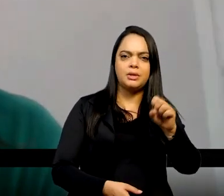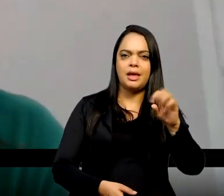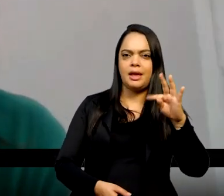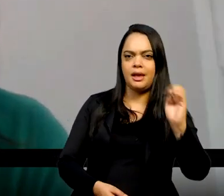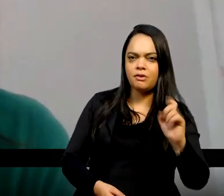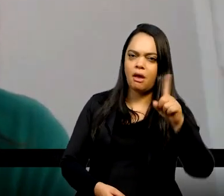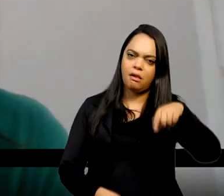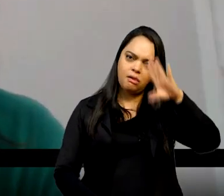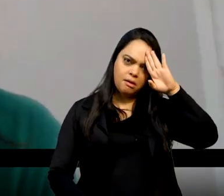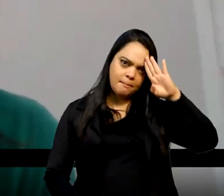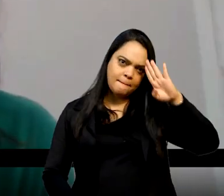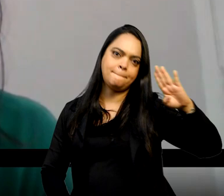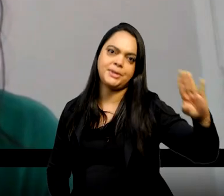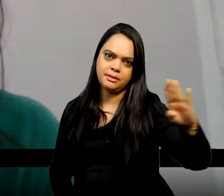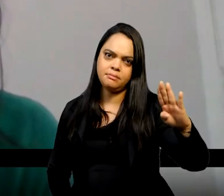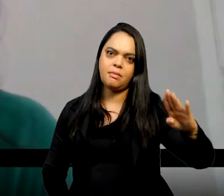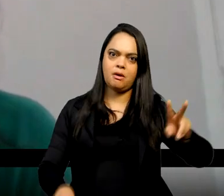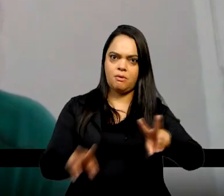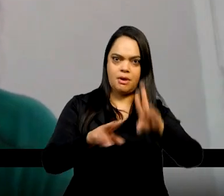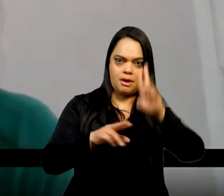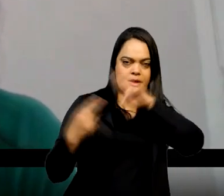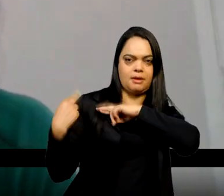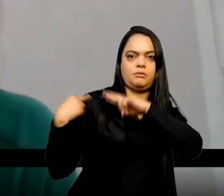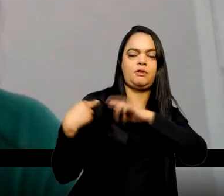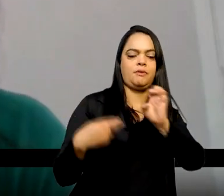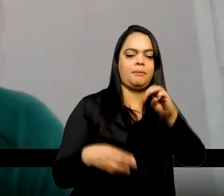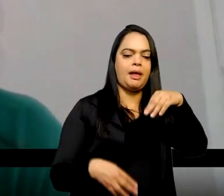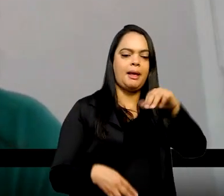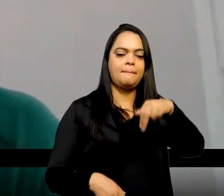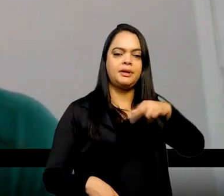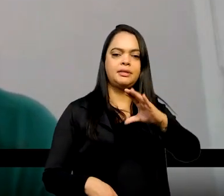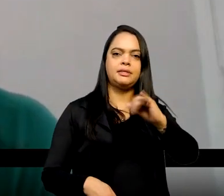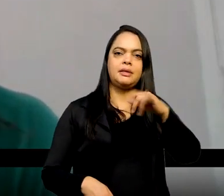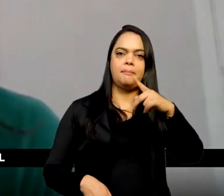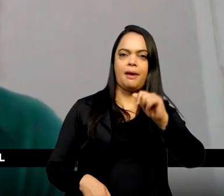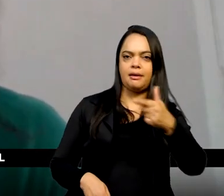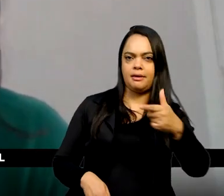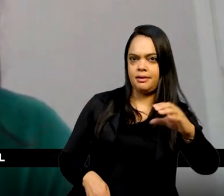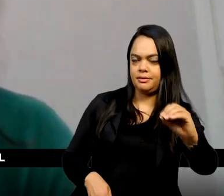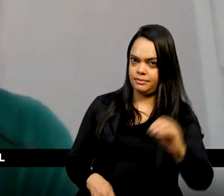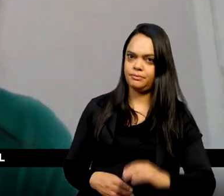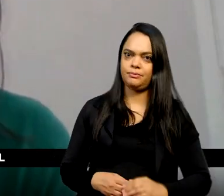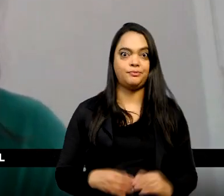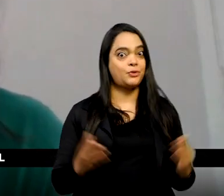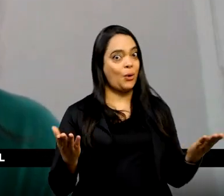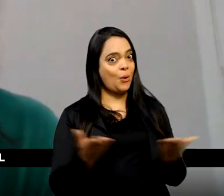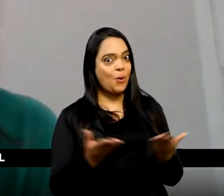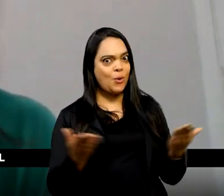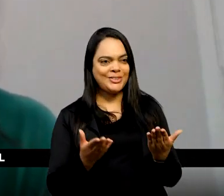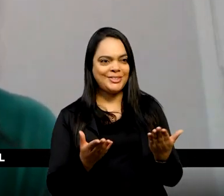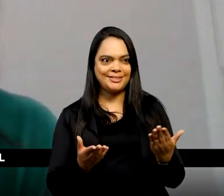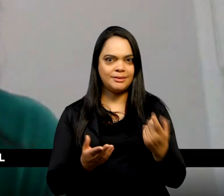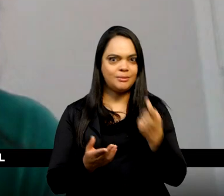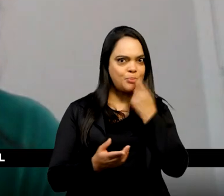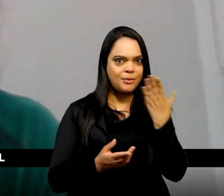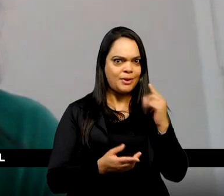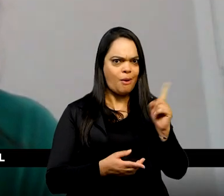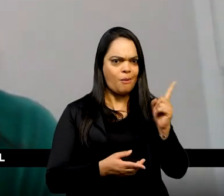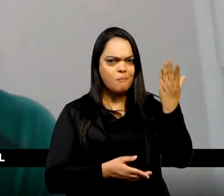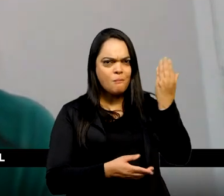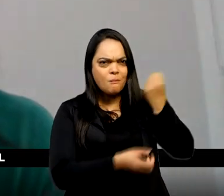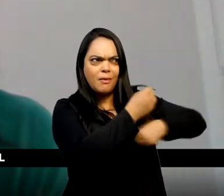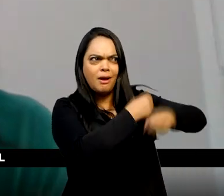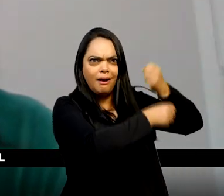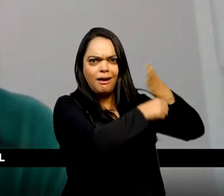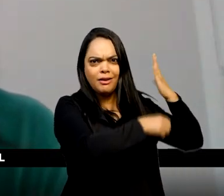processo emancipacionista do Brasil. Atualmente, não tão atualmente, né, mas já há algumas décadas, né, os